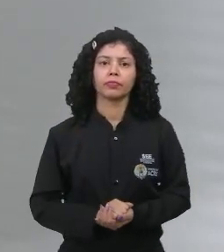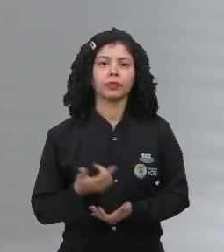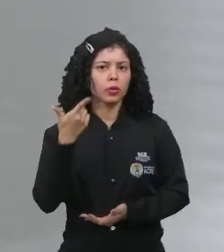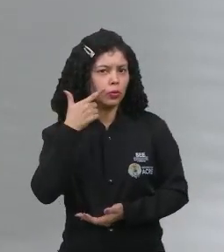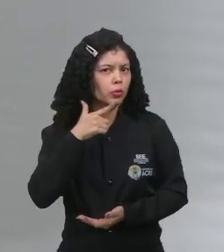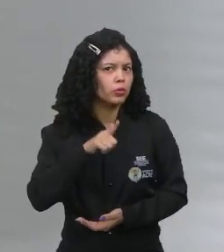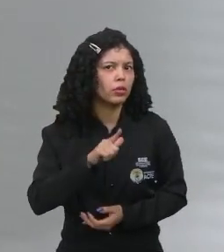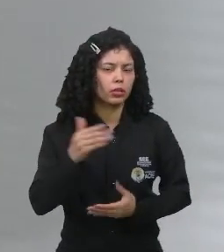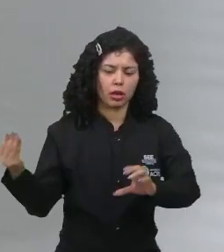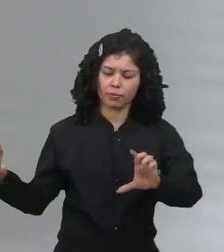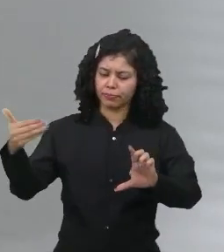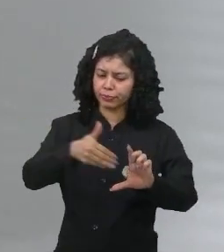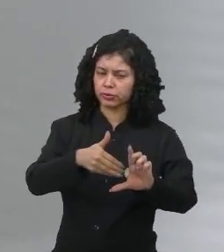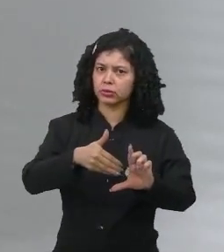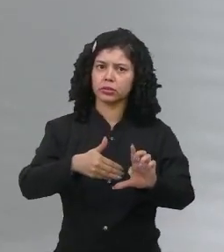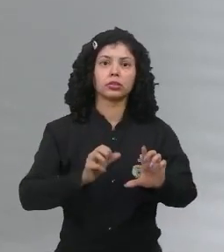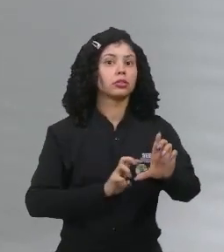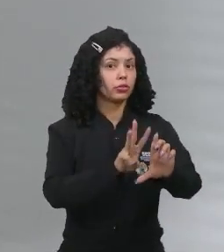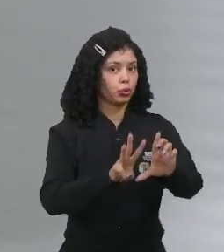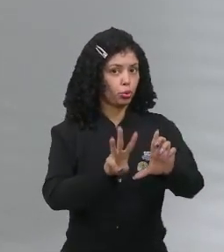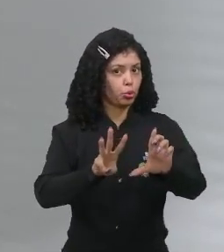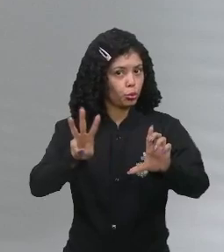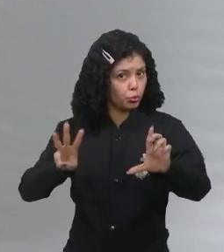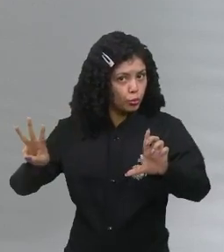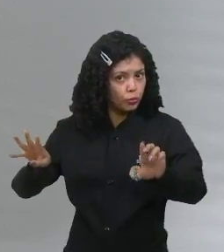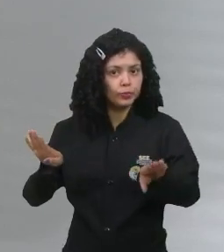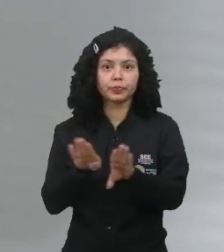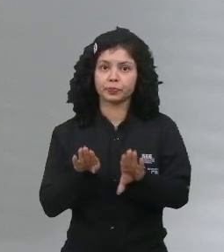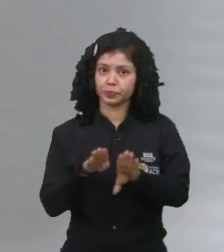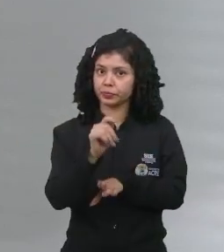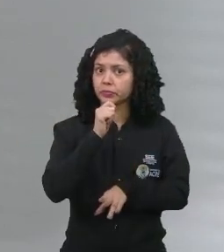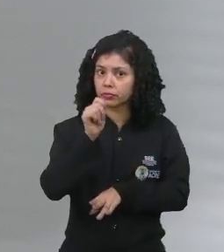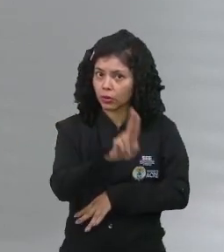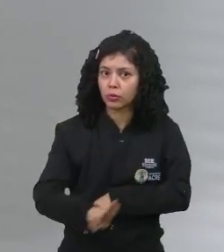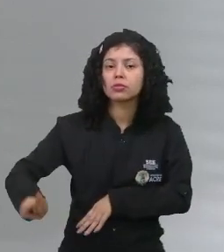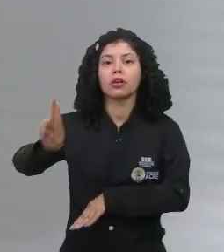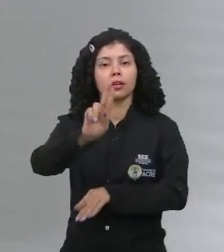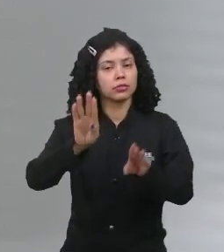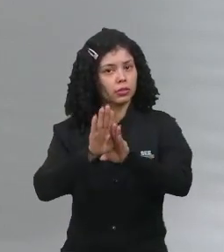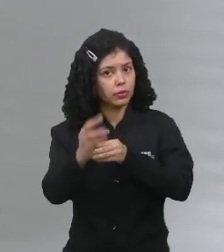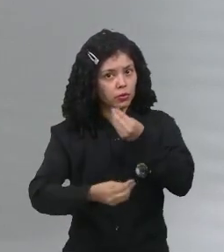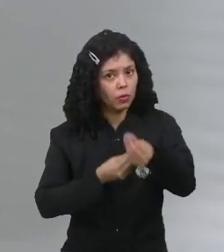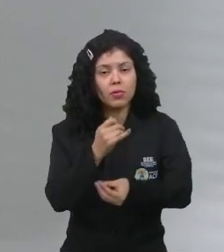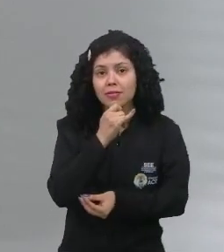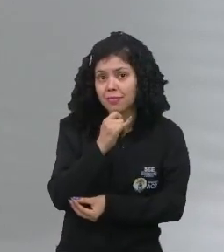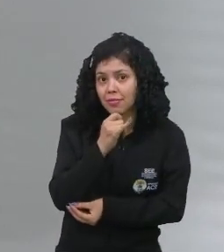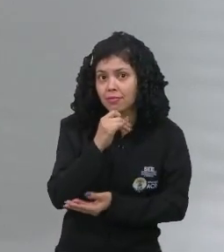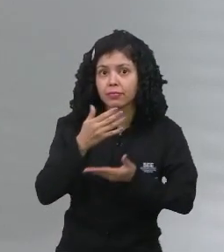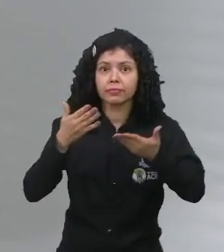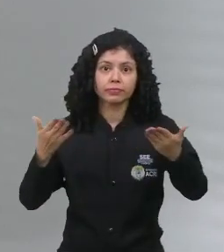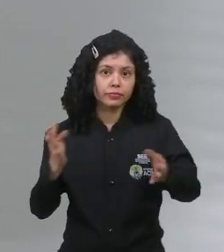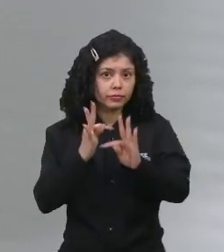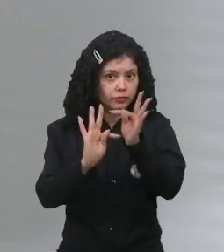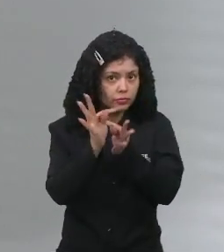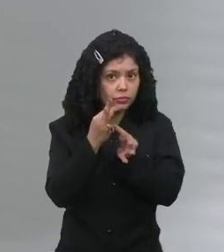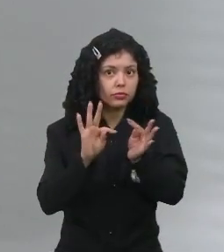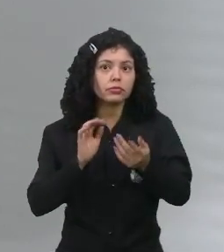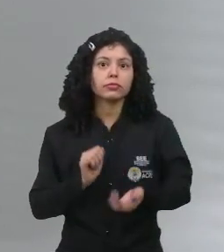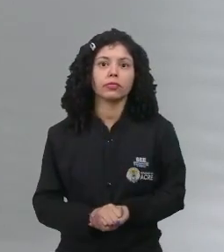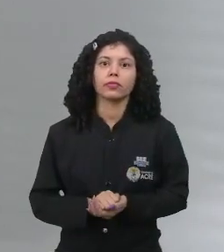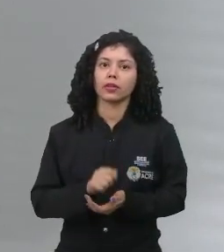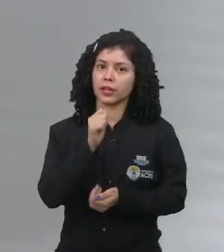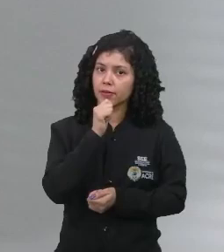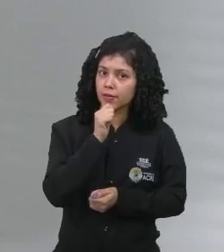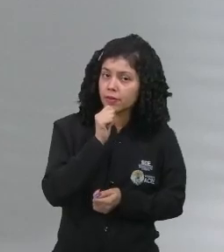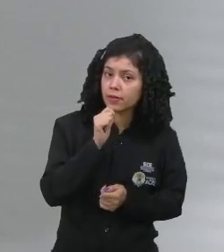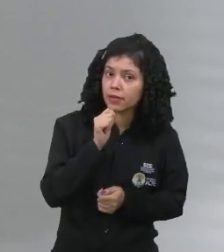consegue acessar sites, você consegue utilizar, como exemplo, essa tecnologia para a